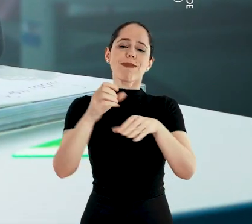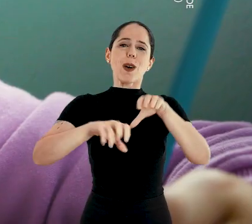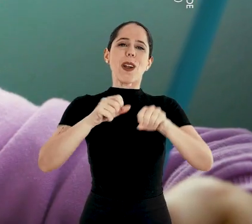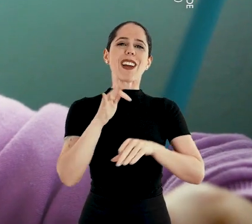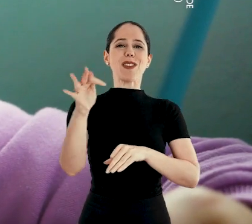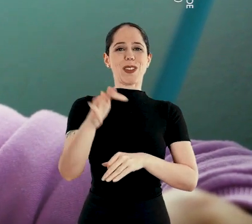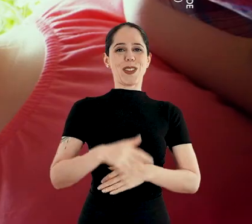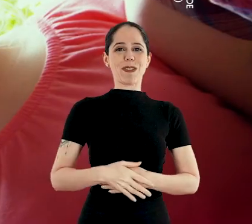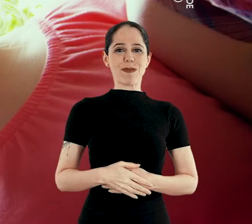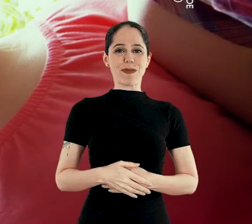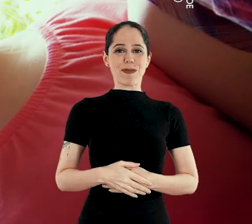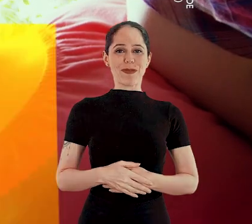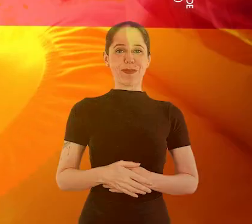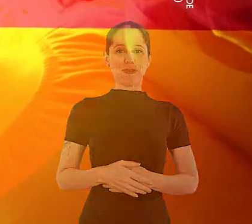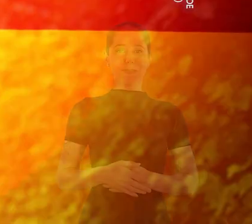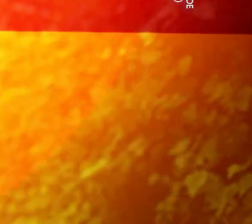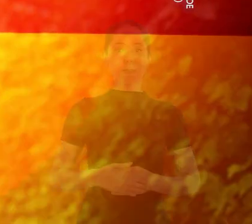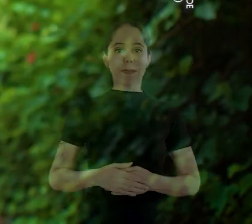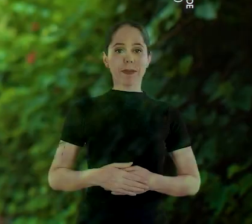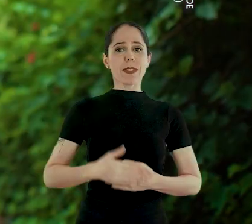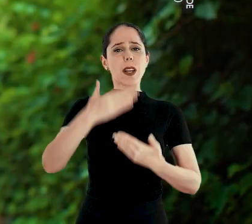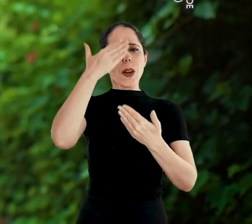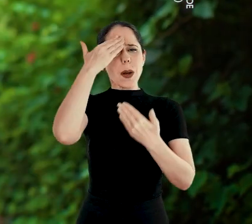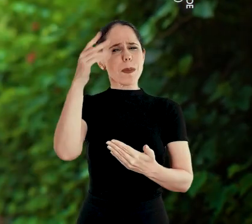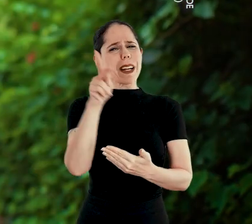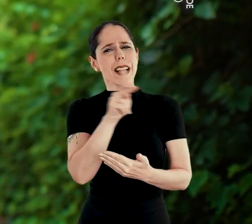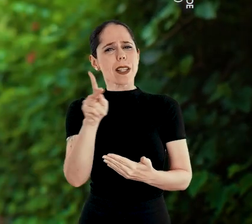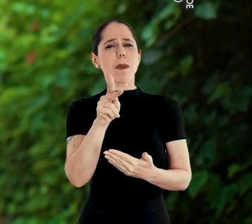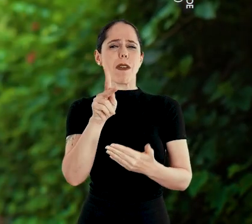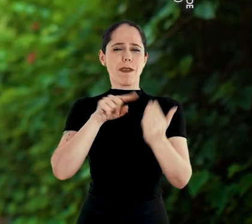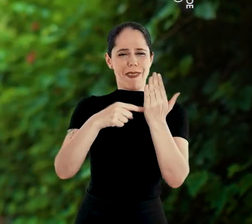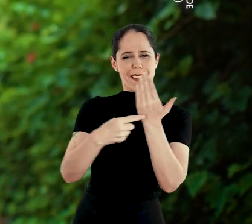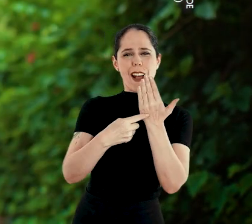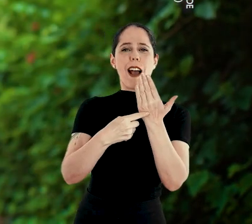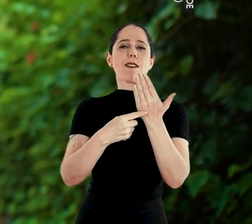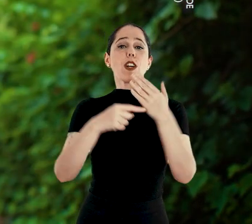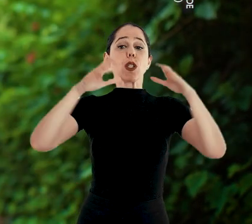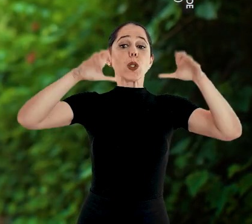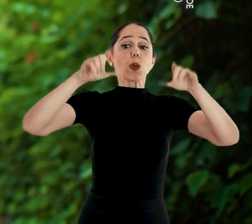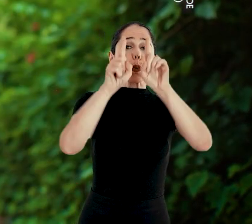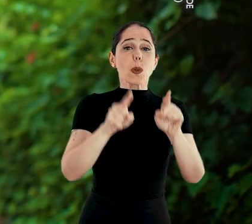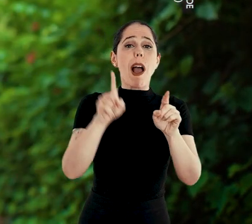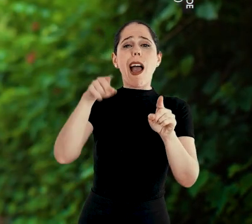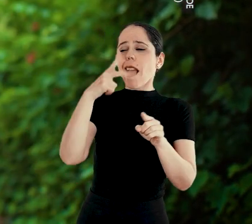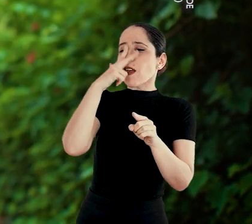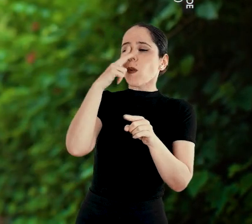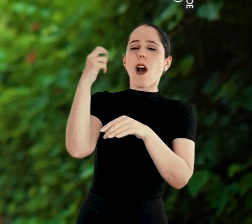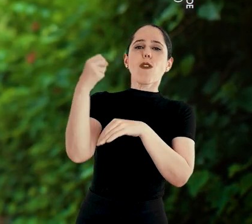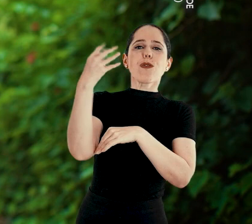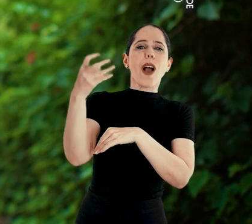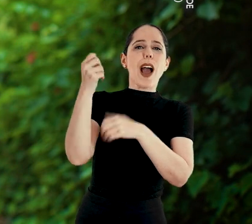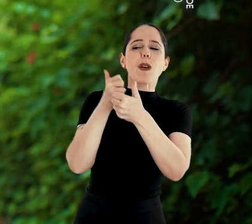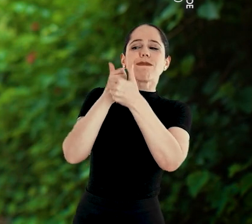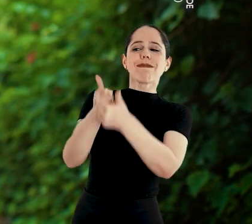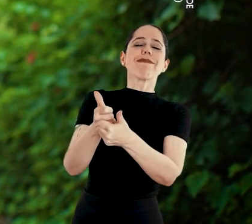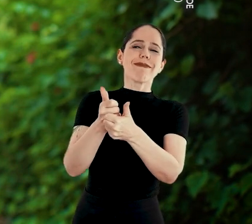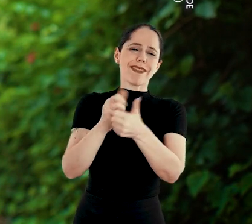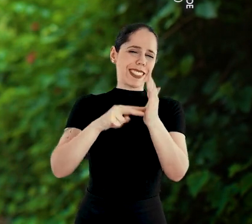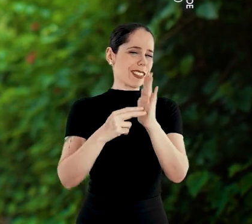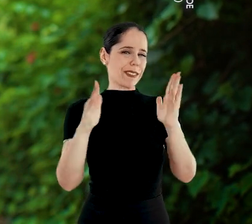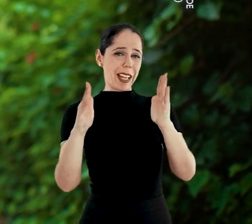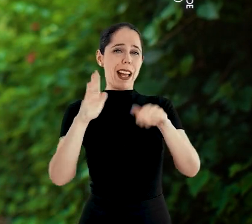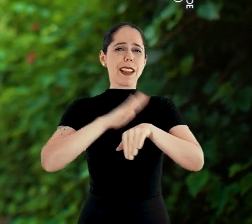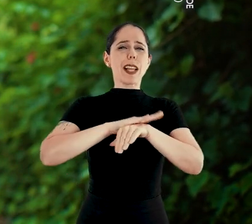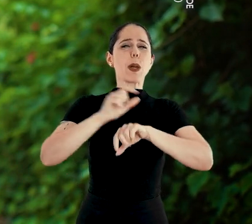vamos colher no futuro. Obrigado, professor, por ser um farol na tempestade. Em tempos de rancor,